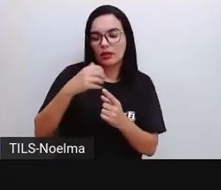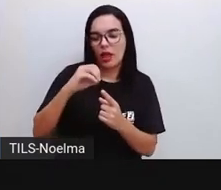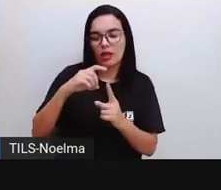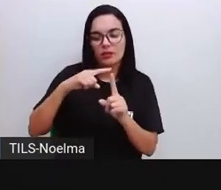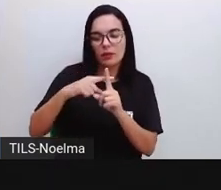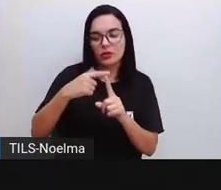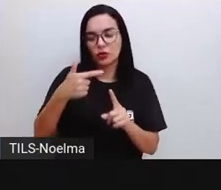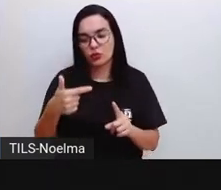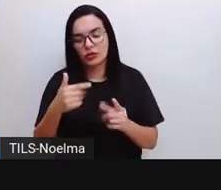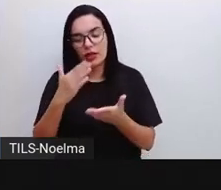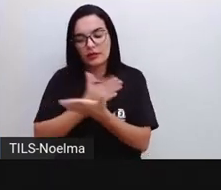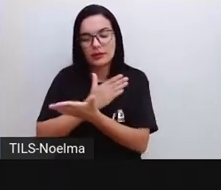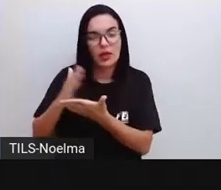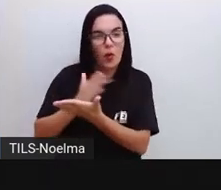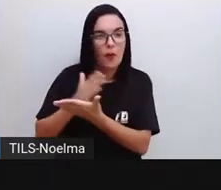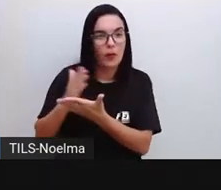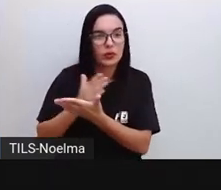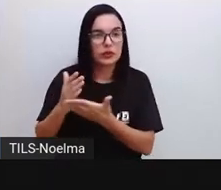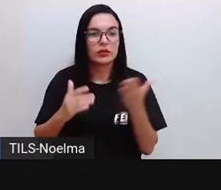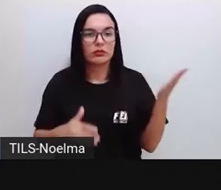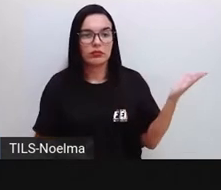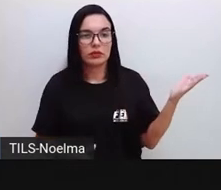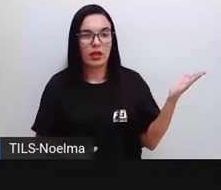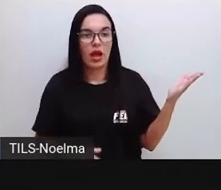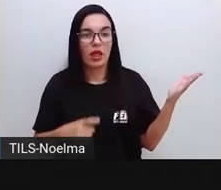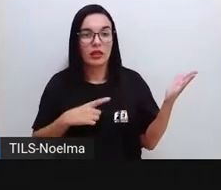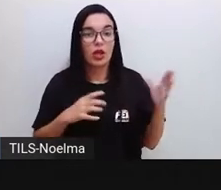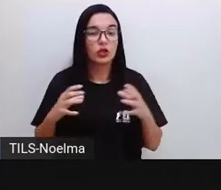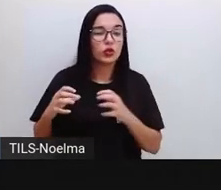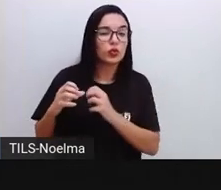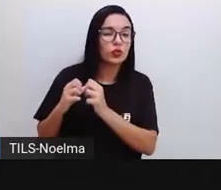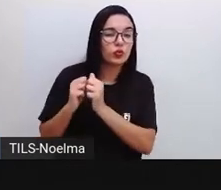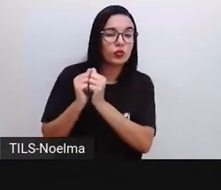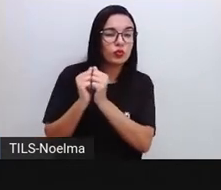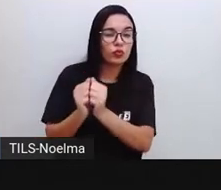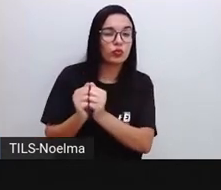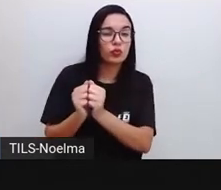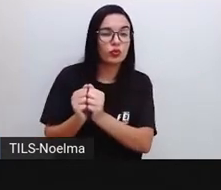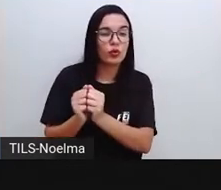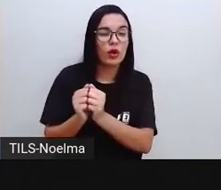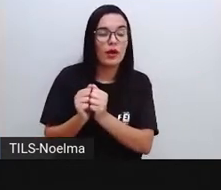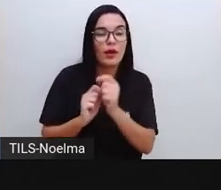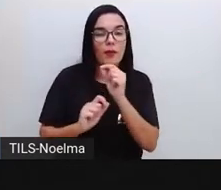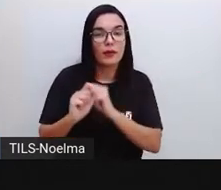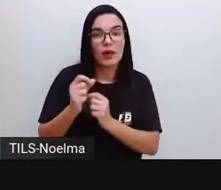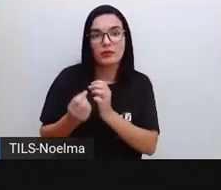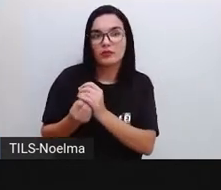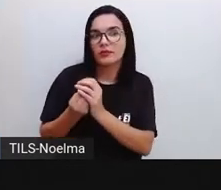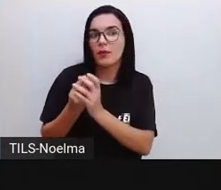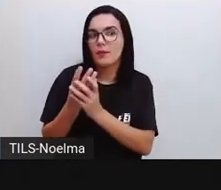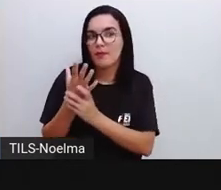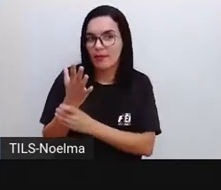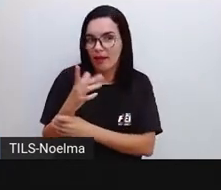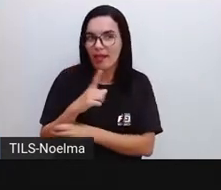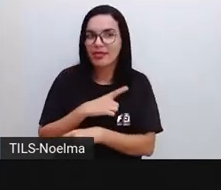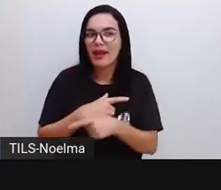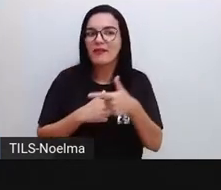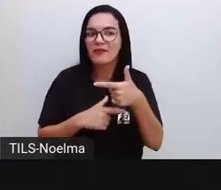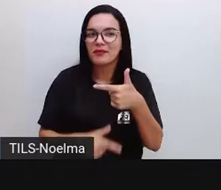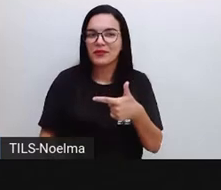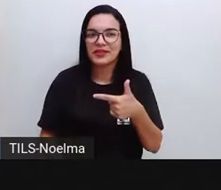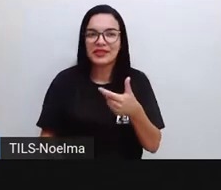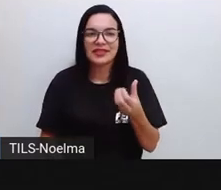Então, gente decompôs aqui o 12. Quando a gente juntou tudo, olha lá, a gente descobriu que tem 26